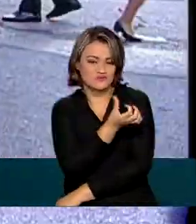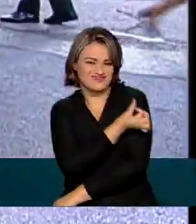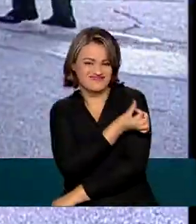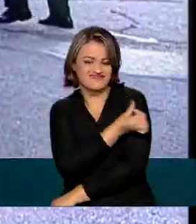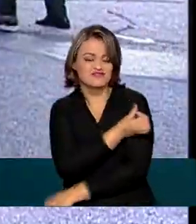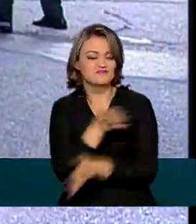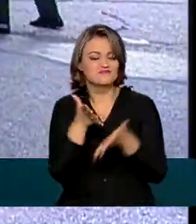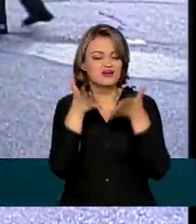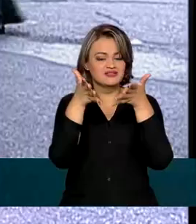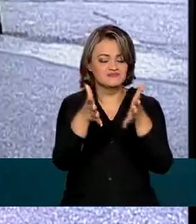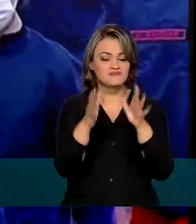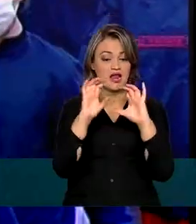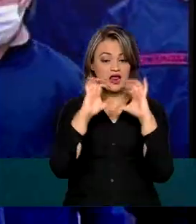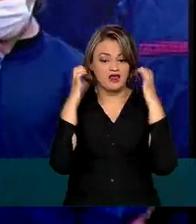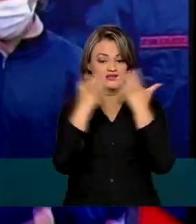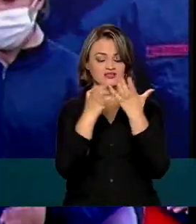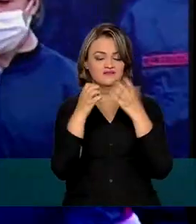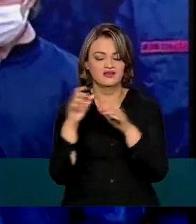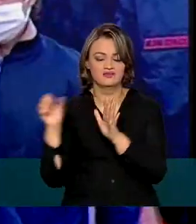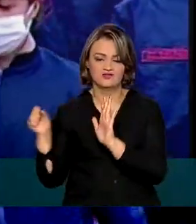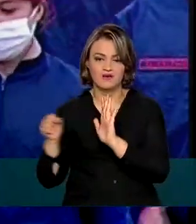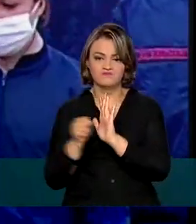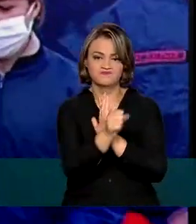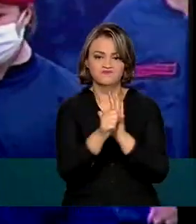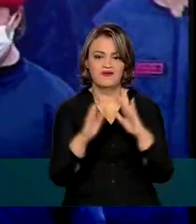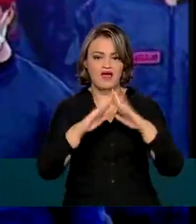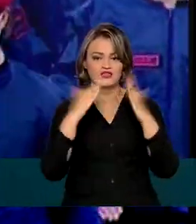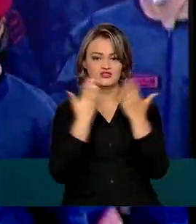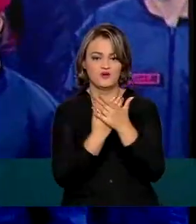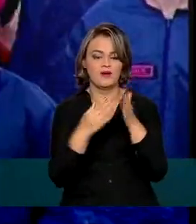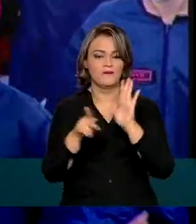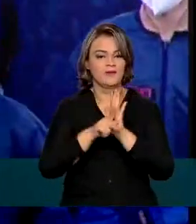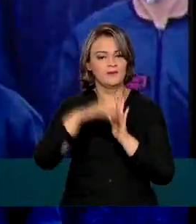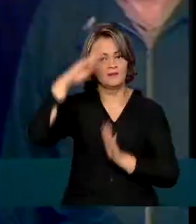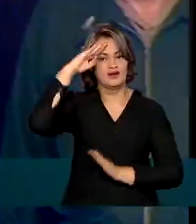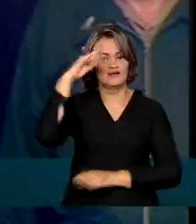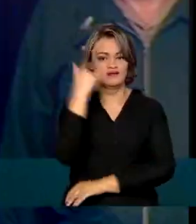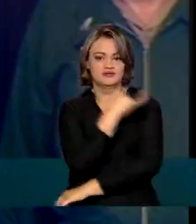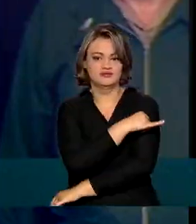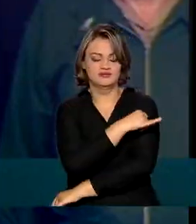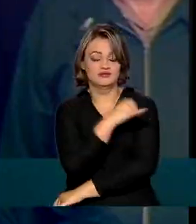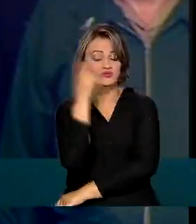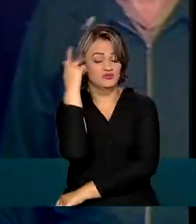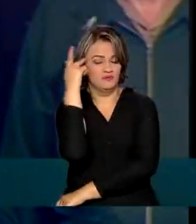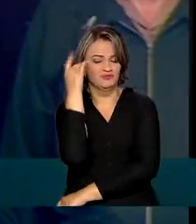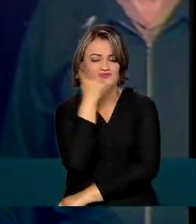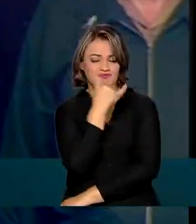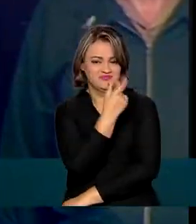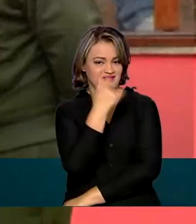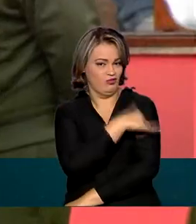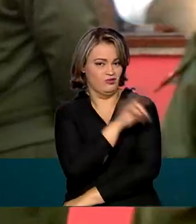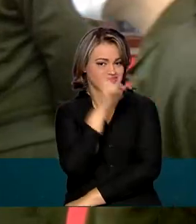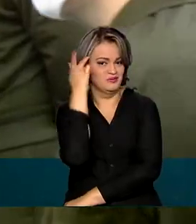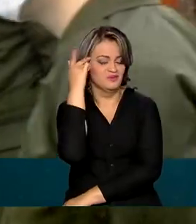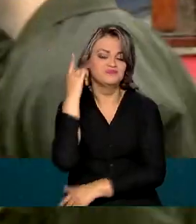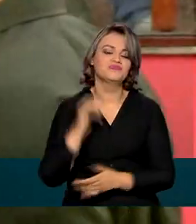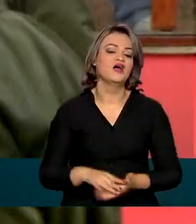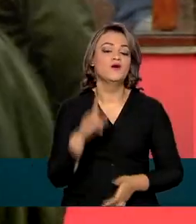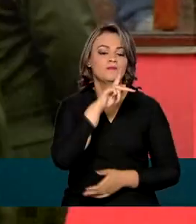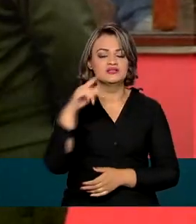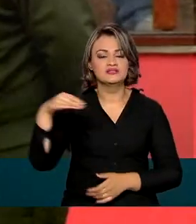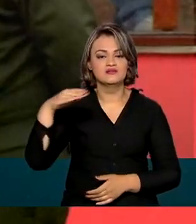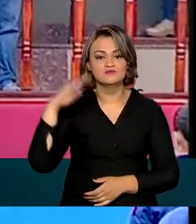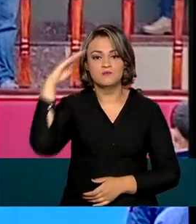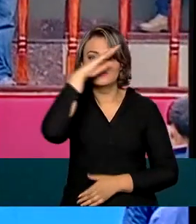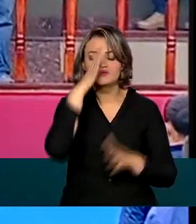participaram da solenidade de incorporação ao Colégio Militar de São Paulo. O presidente Jair Bolsonaro compareceu